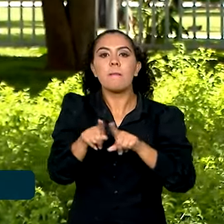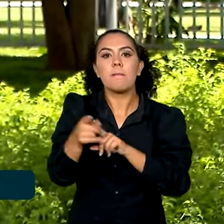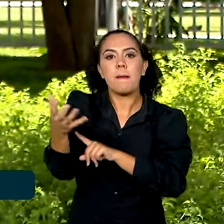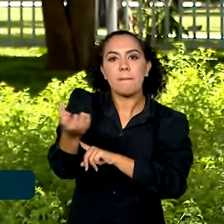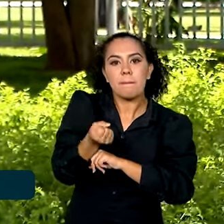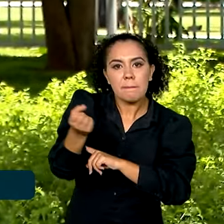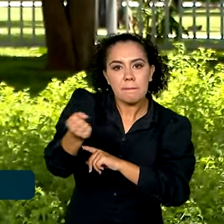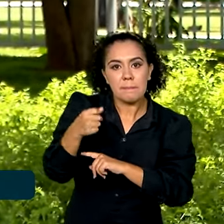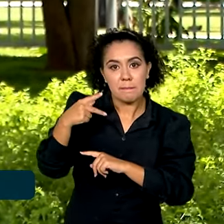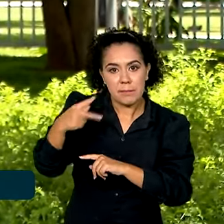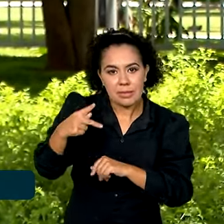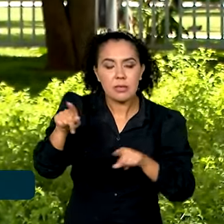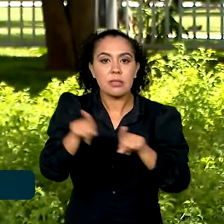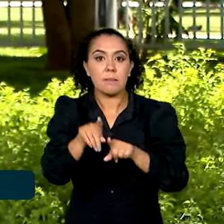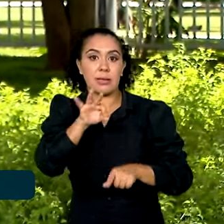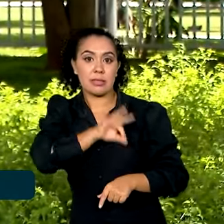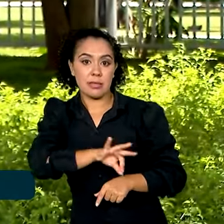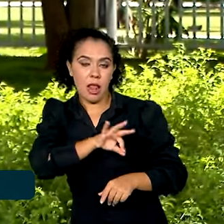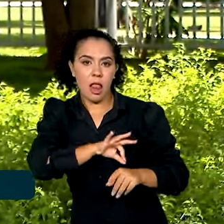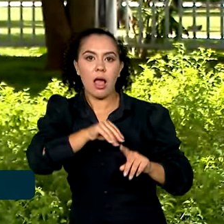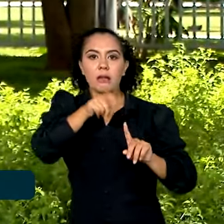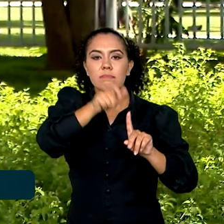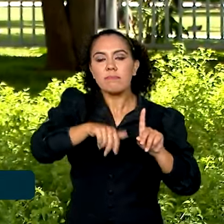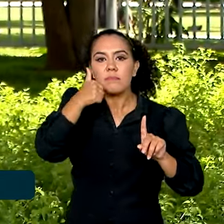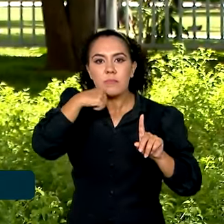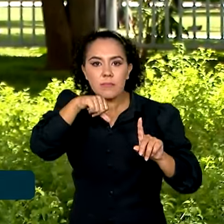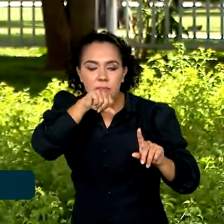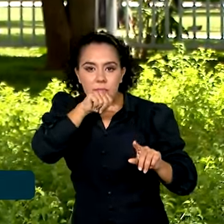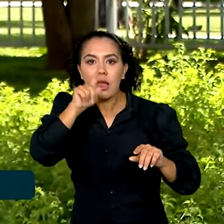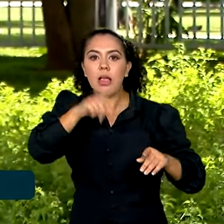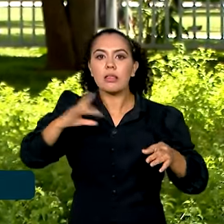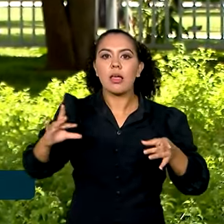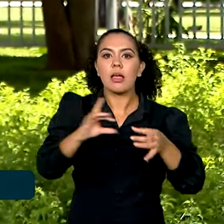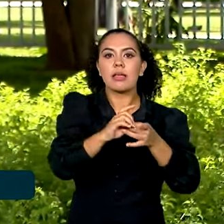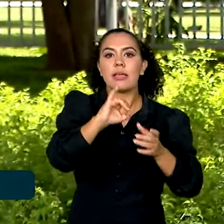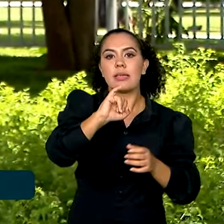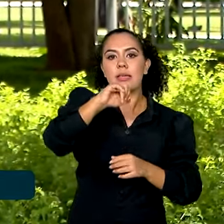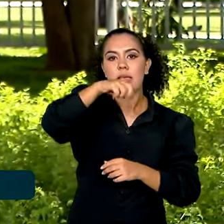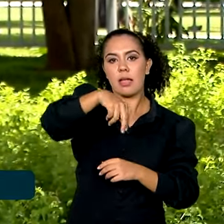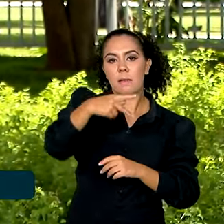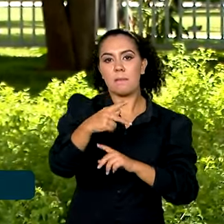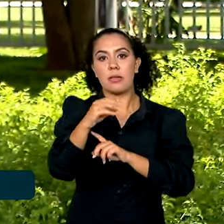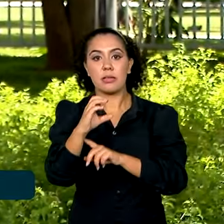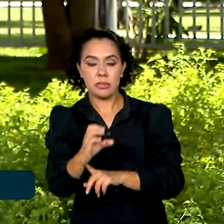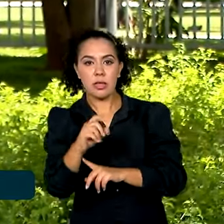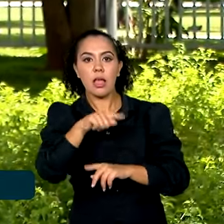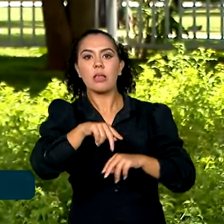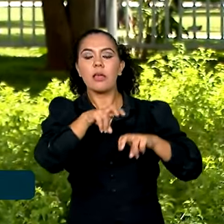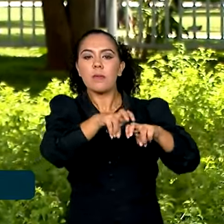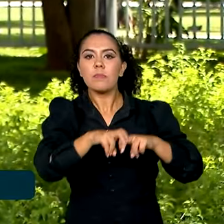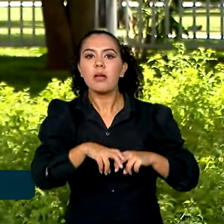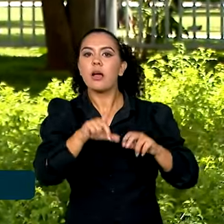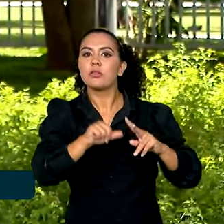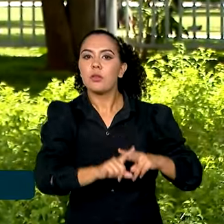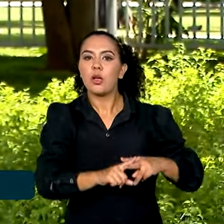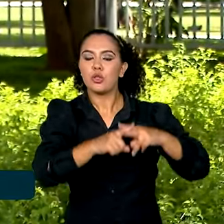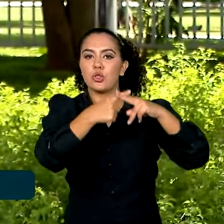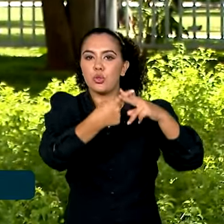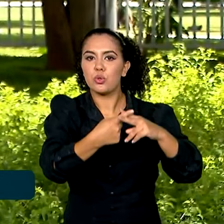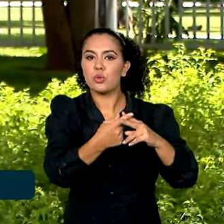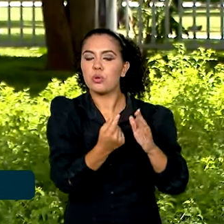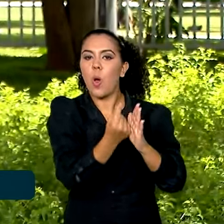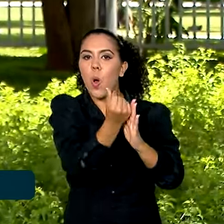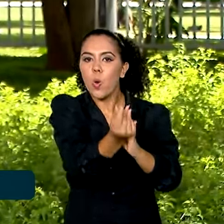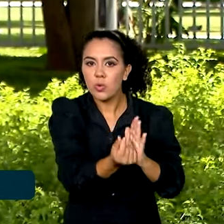o salário-maternidade. O reajuste segue o INPC, o Índice Nacional de Preços ao Consumidor, do ano passado.